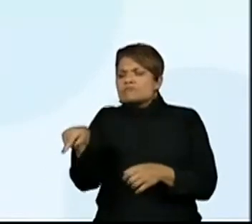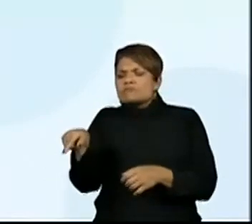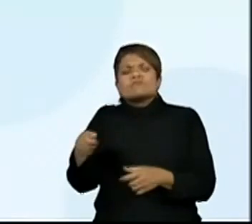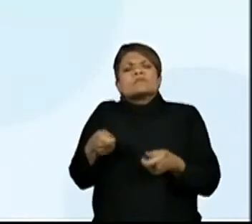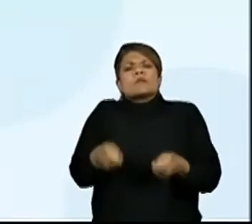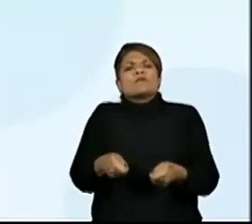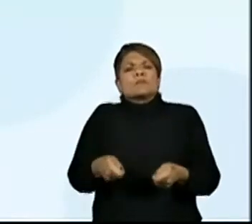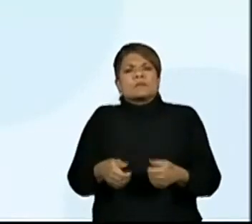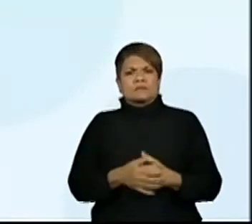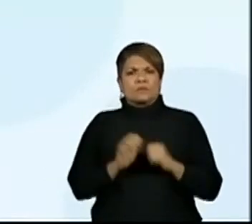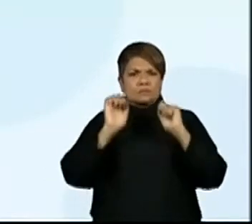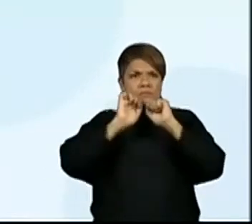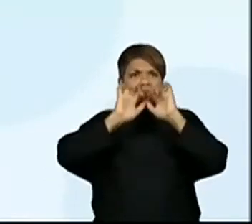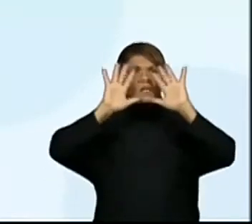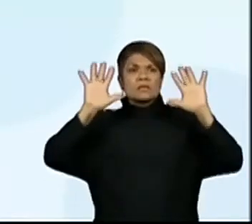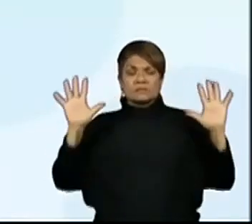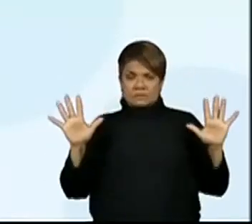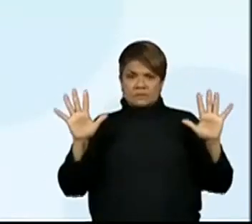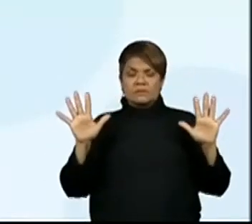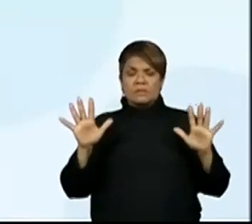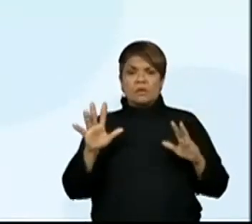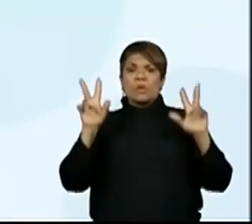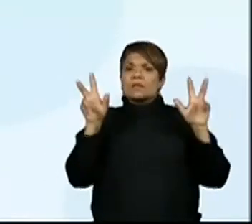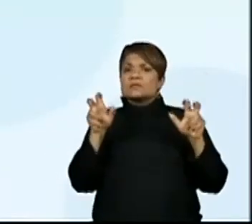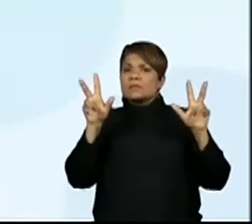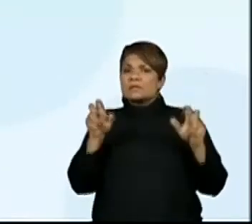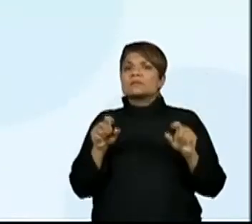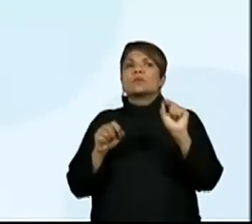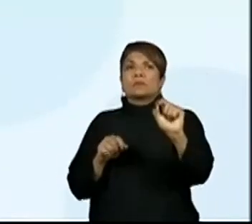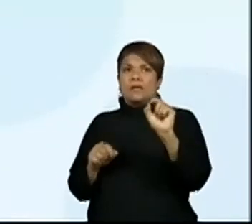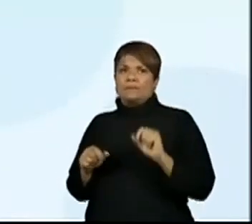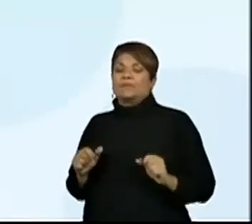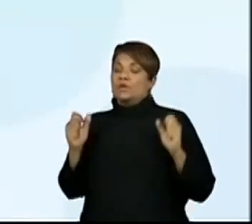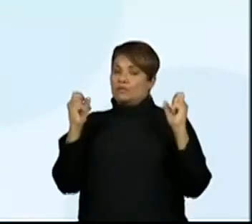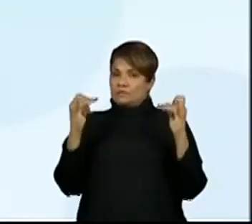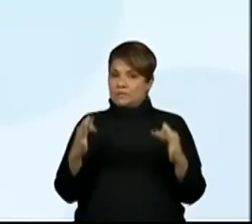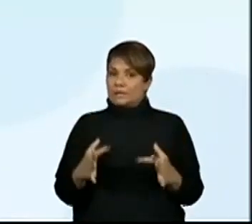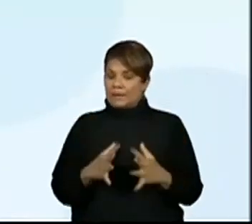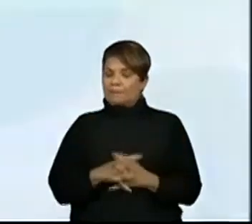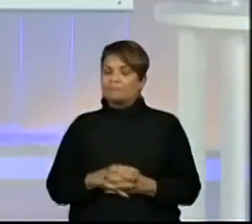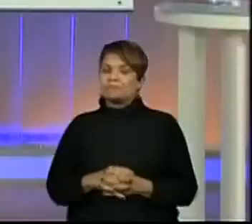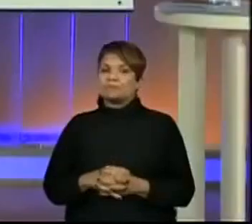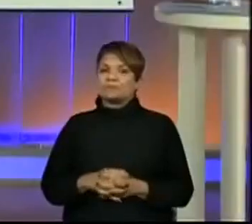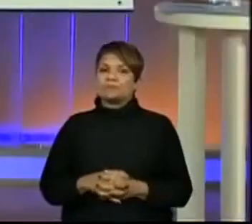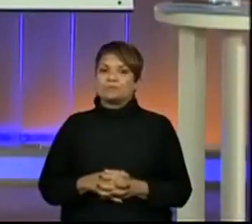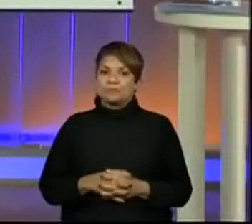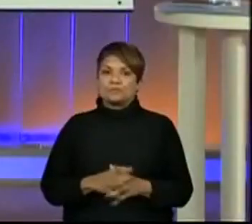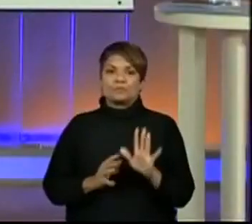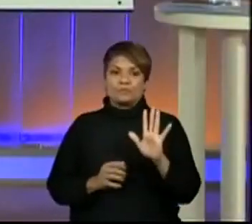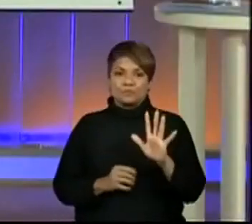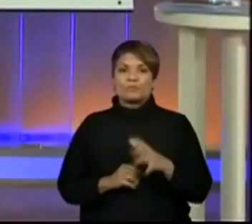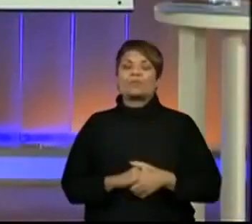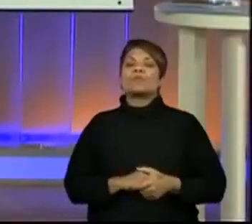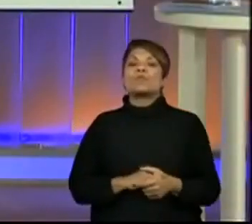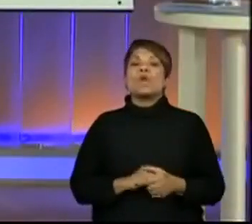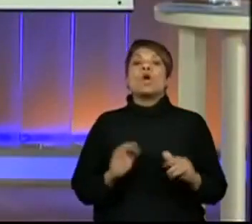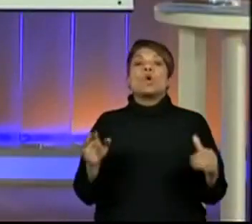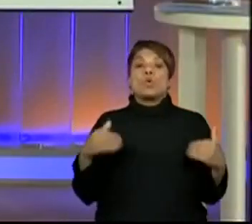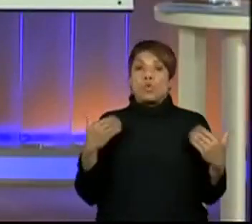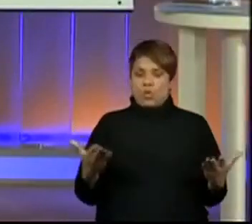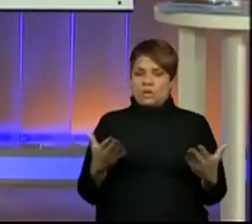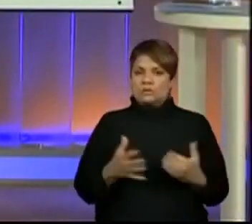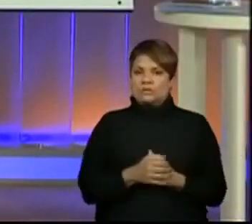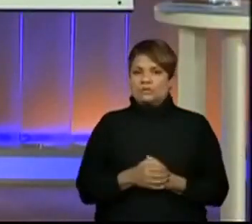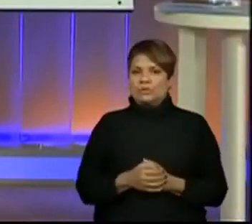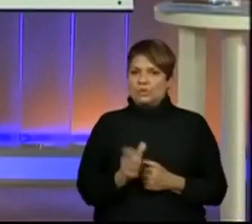esclarecida com a expressão. Vamos explicar o seguinte para vocês. Só um pouquinho fora da tela. Quando eu coloco